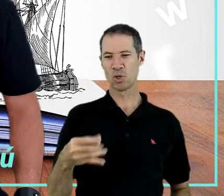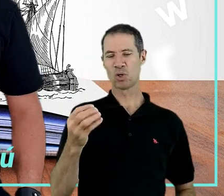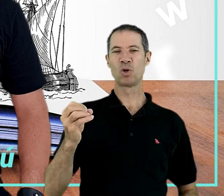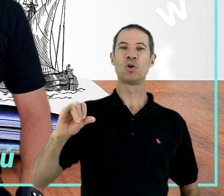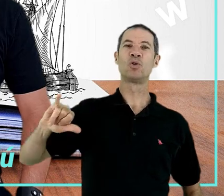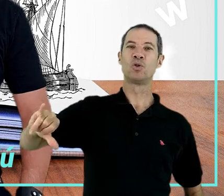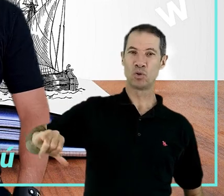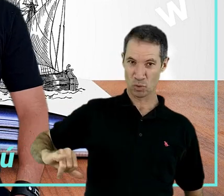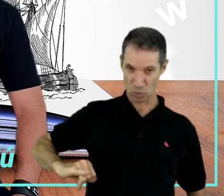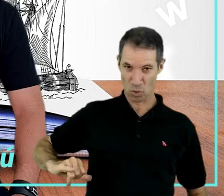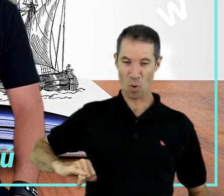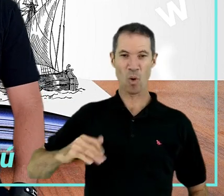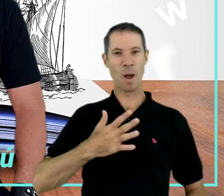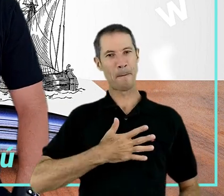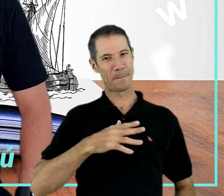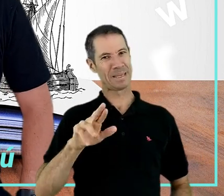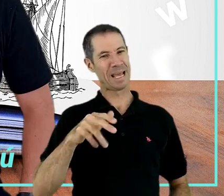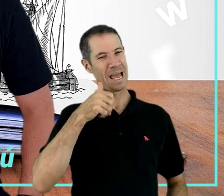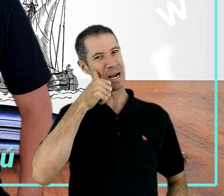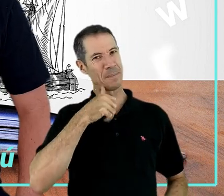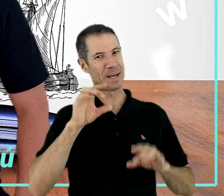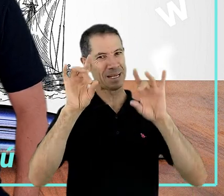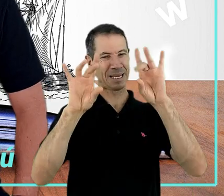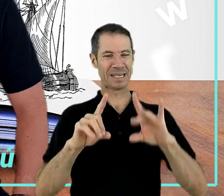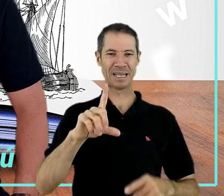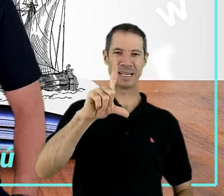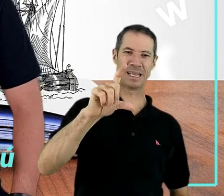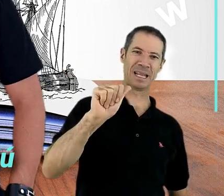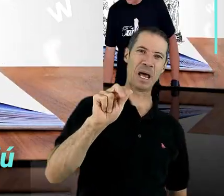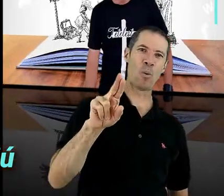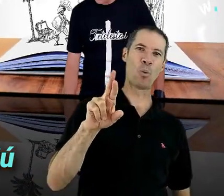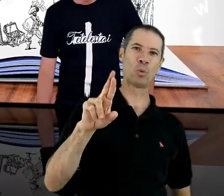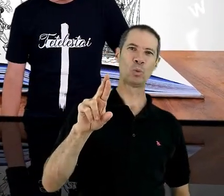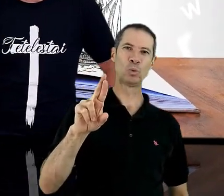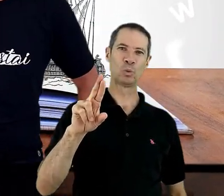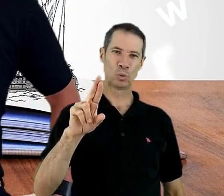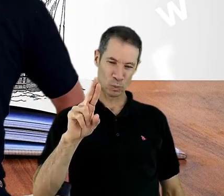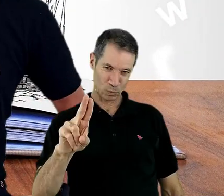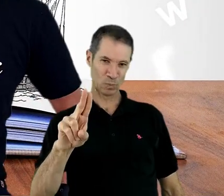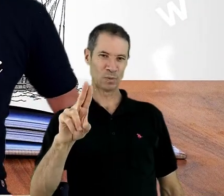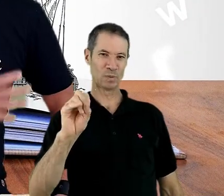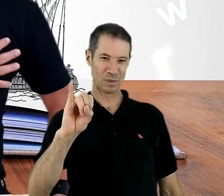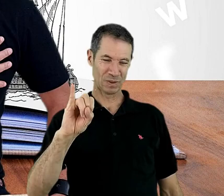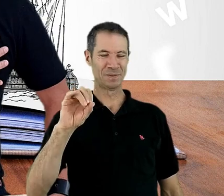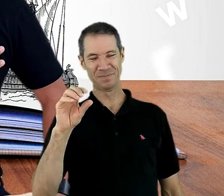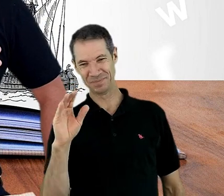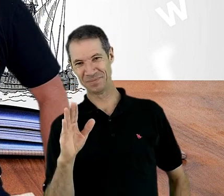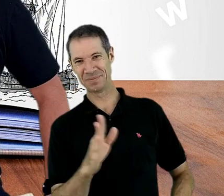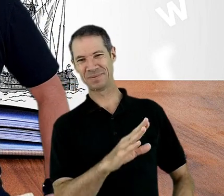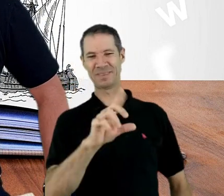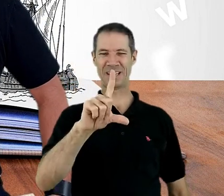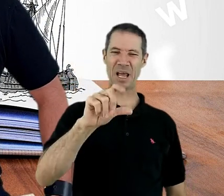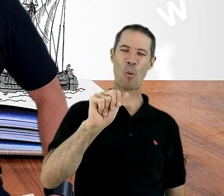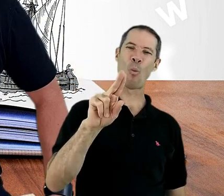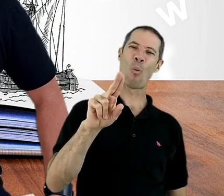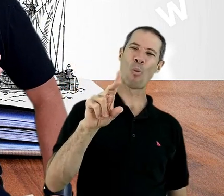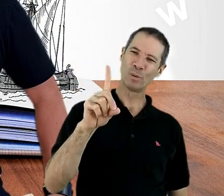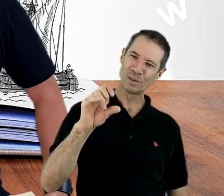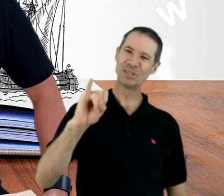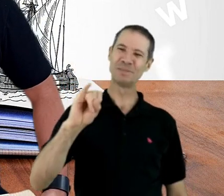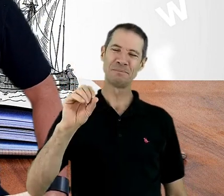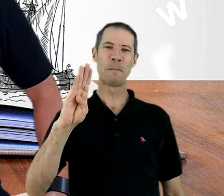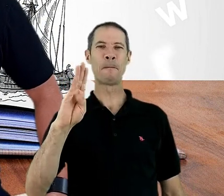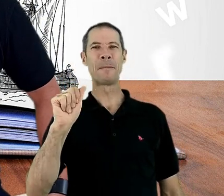é feito pela minha irmã, querida Ulaude Barreto. Também quero agradecer com todo carinho, com todo especial,